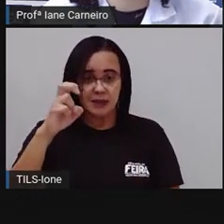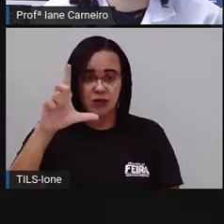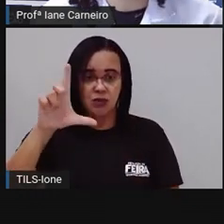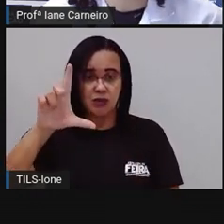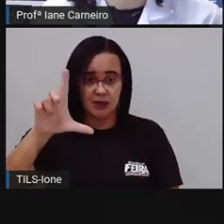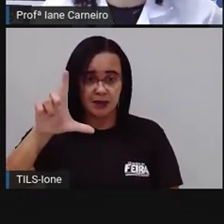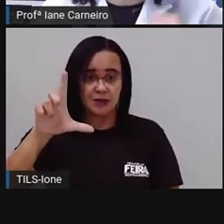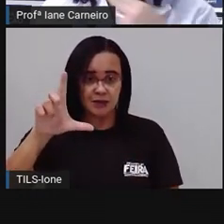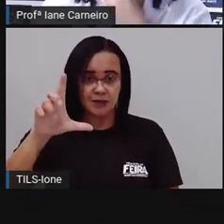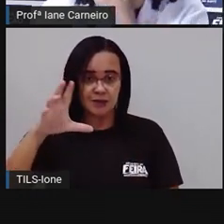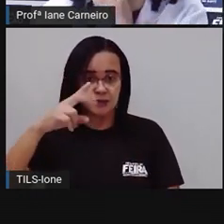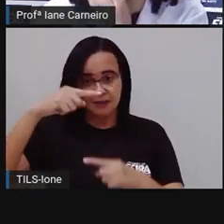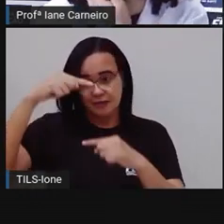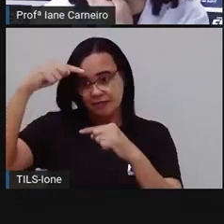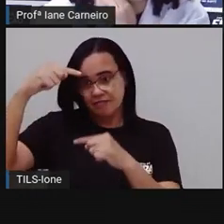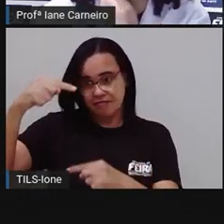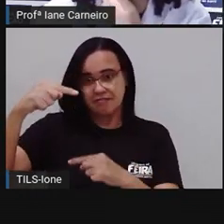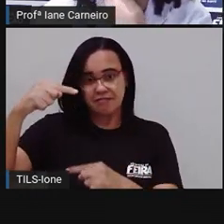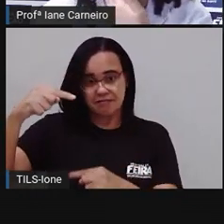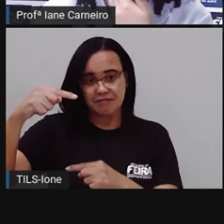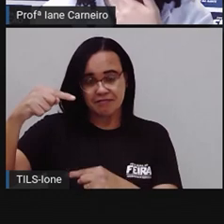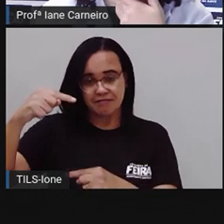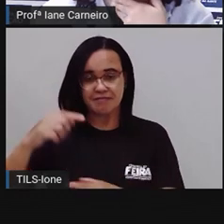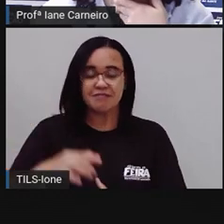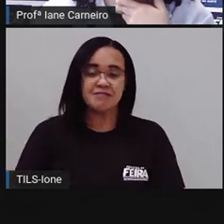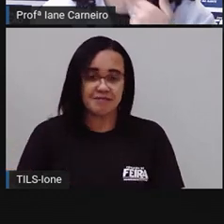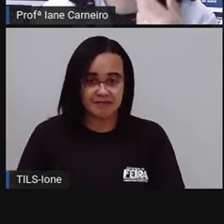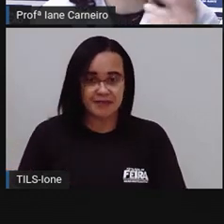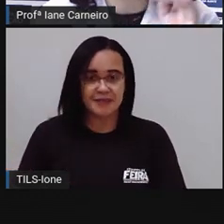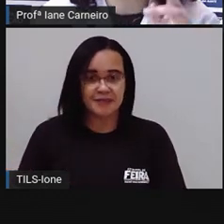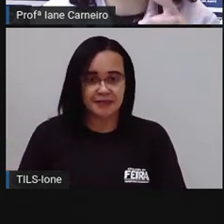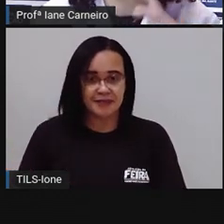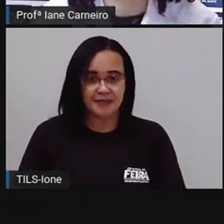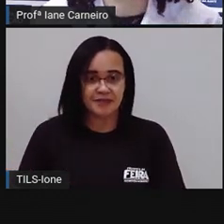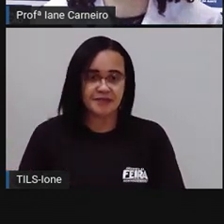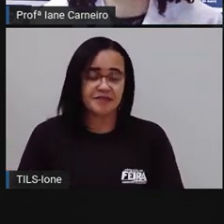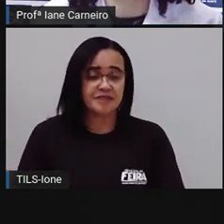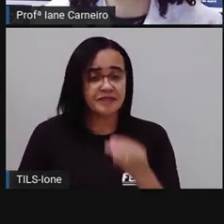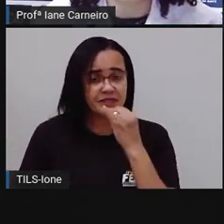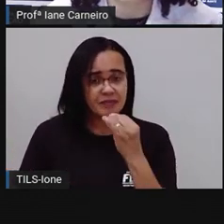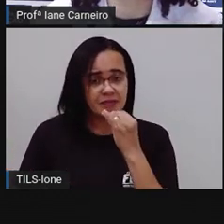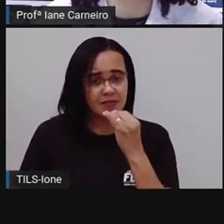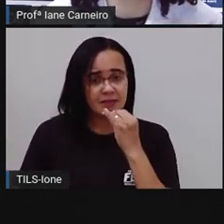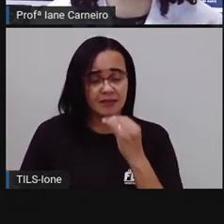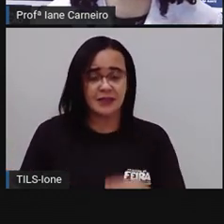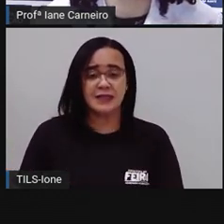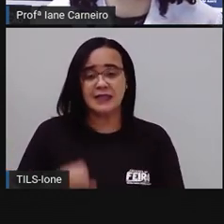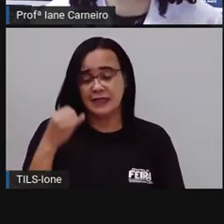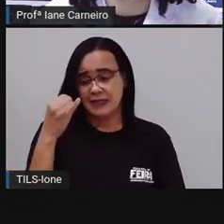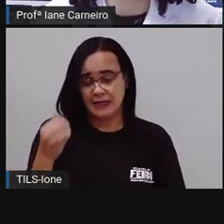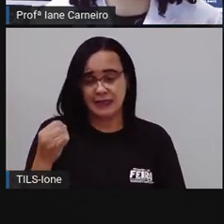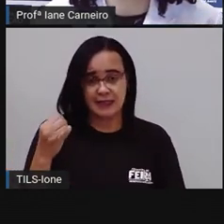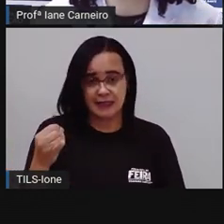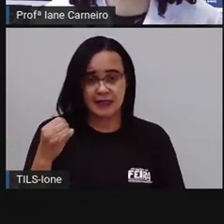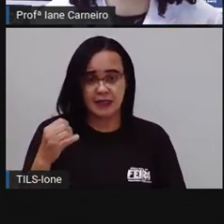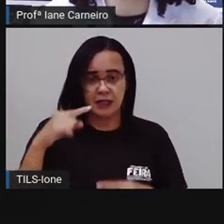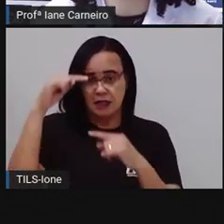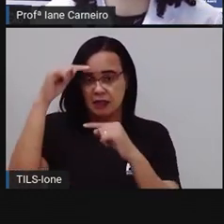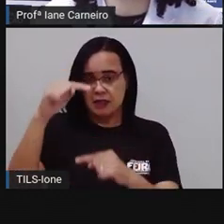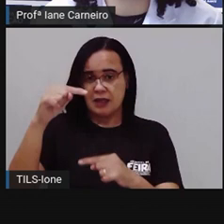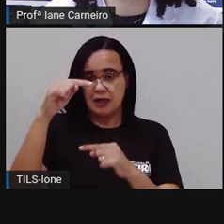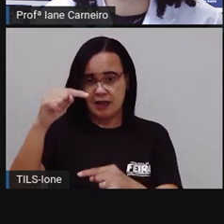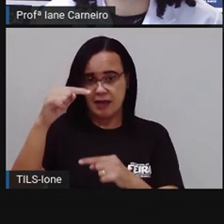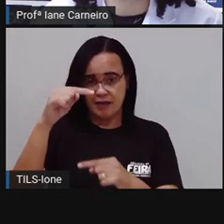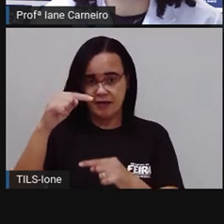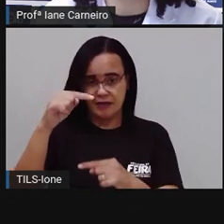Pronto, ok. Se a Pró tivesse aqui, ao invés de ter um litro, vamos fazer de conta, né, que essa garrafinha aqui, ela não tem um litro.